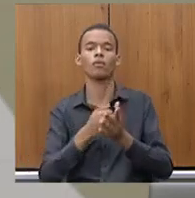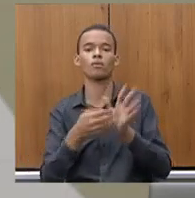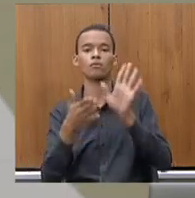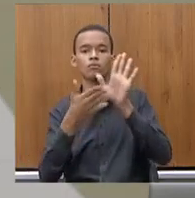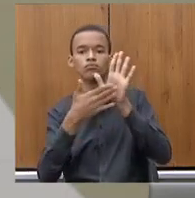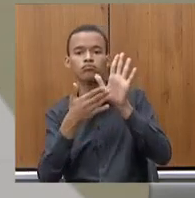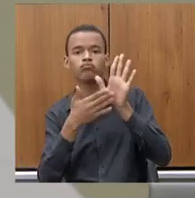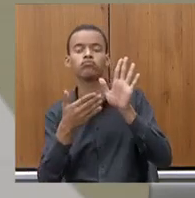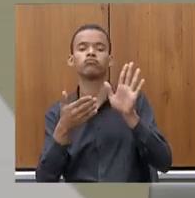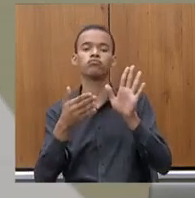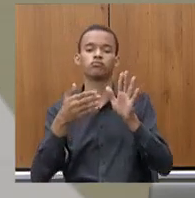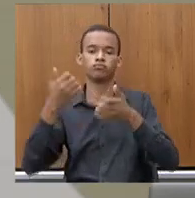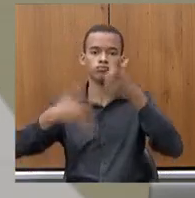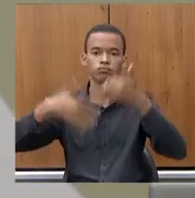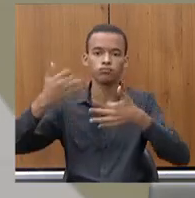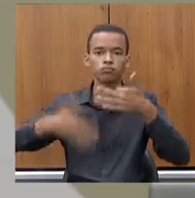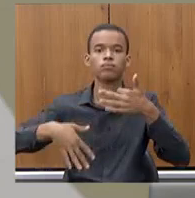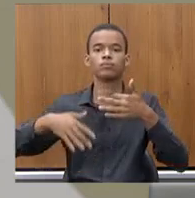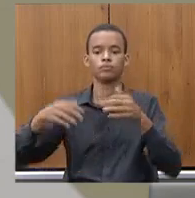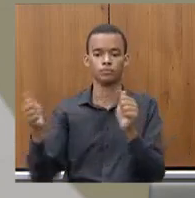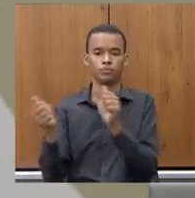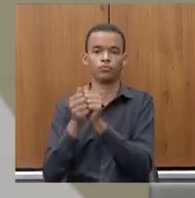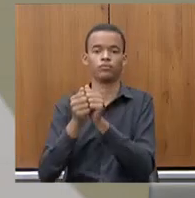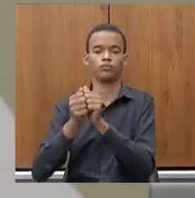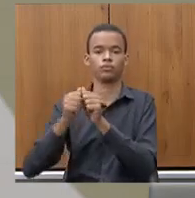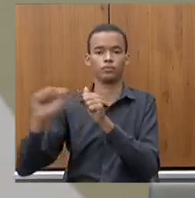construir em conjunto com o Estado essa solução